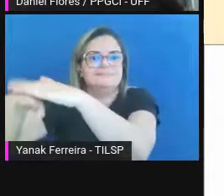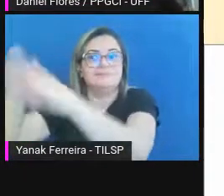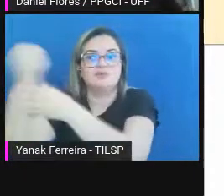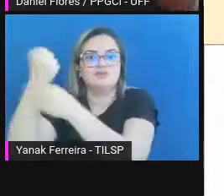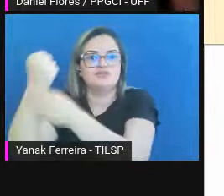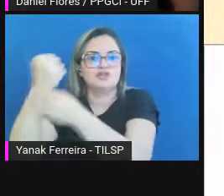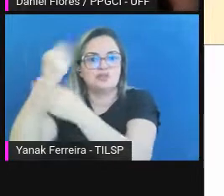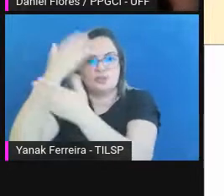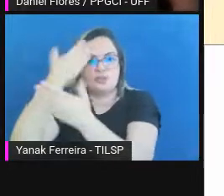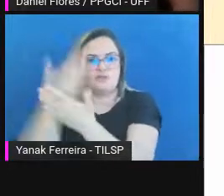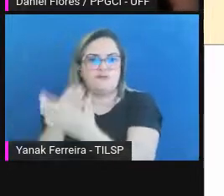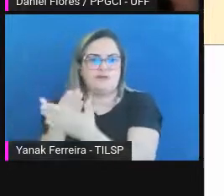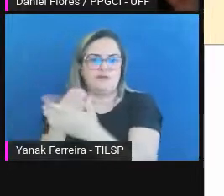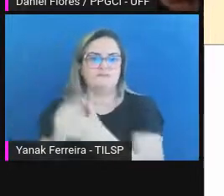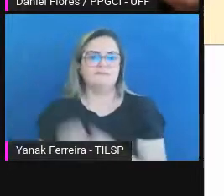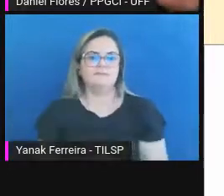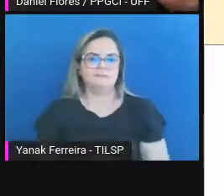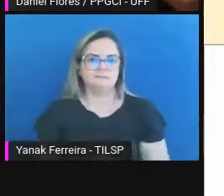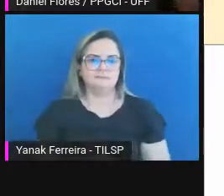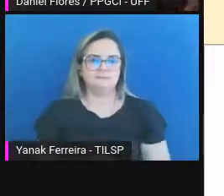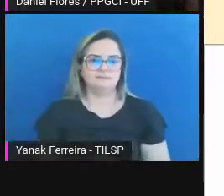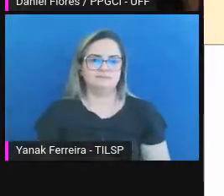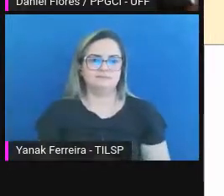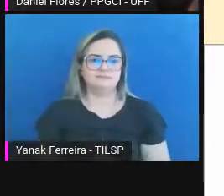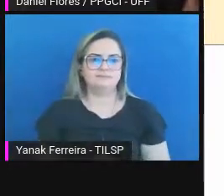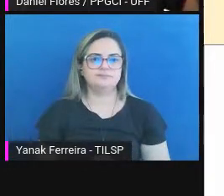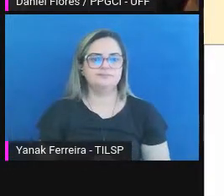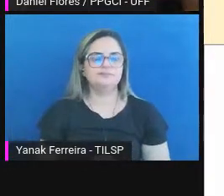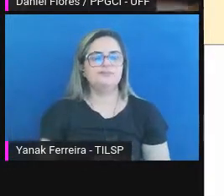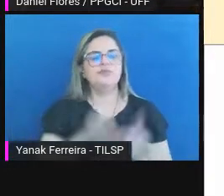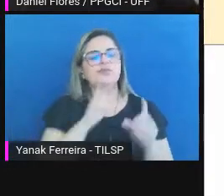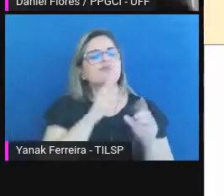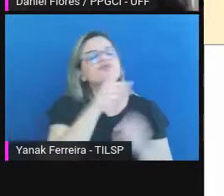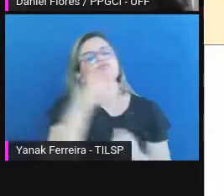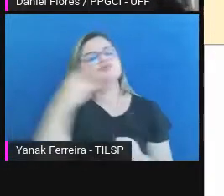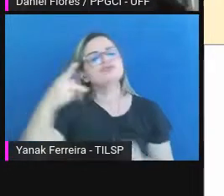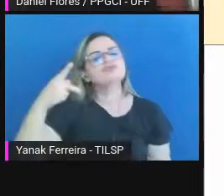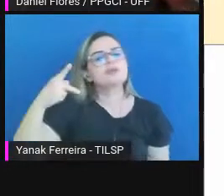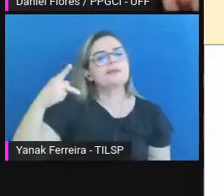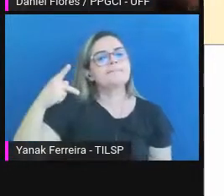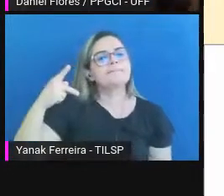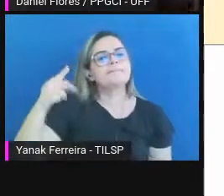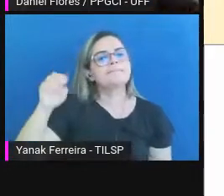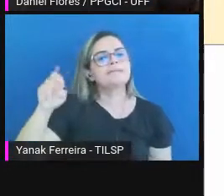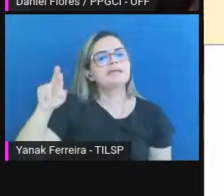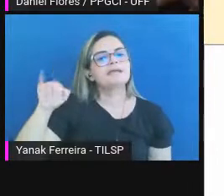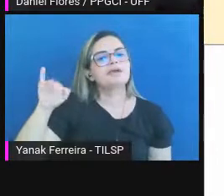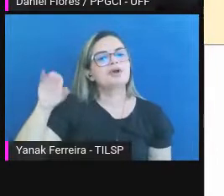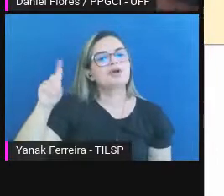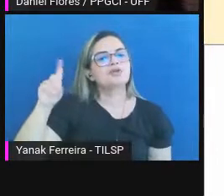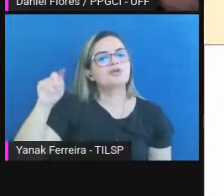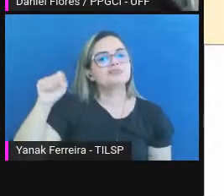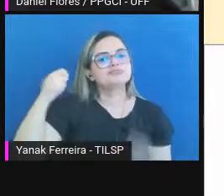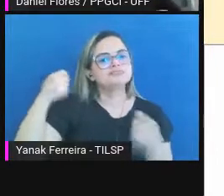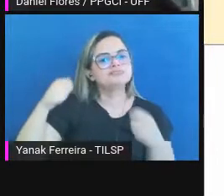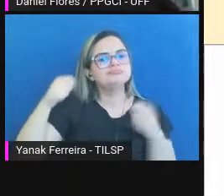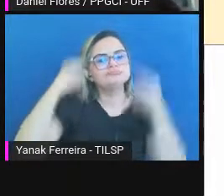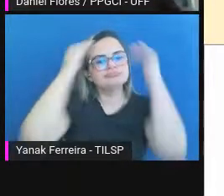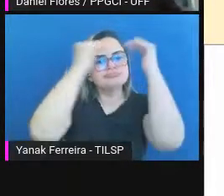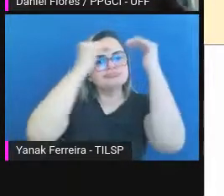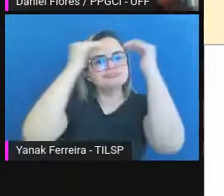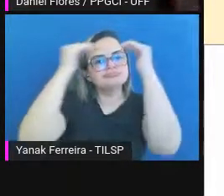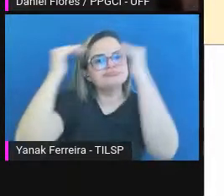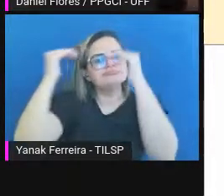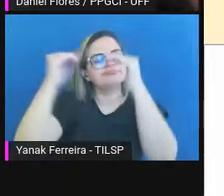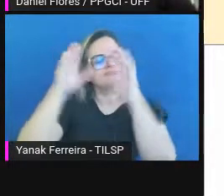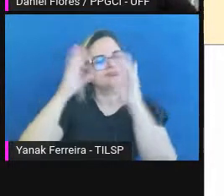confiável. Os periódicos têm que ser preservados desta forma, os dados de pesquisa têm que ser preservados desta